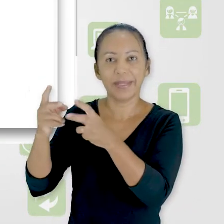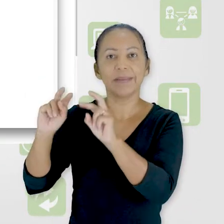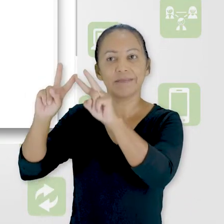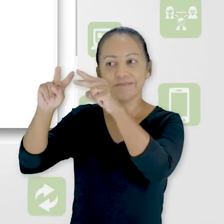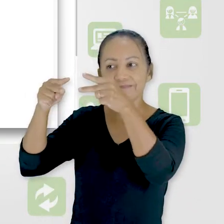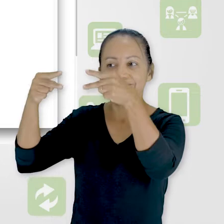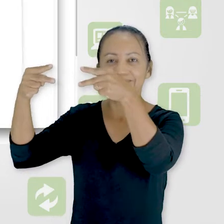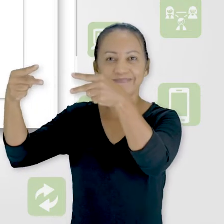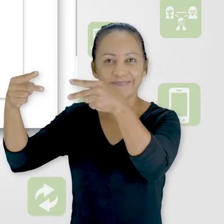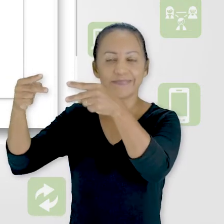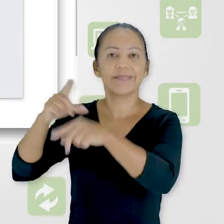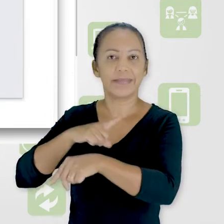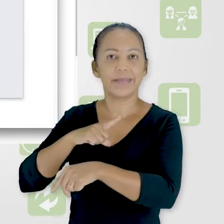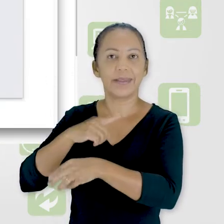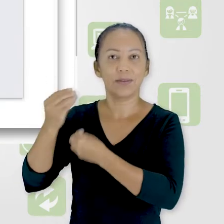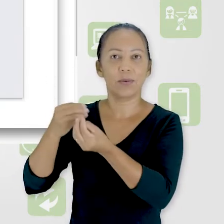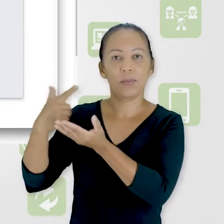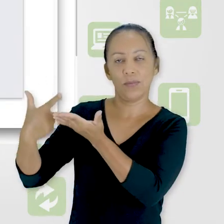ó, de imprimir o livro todo.